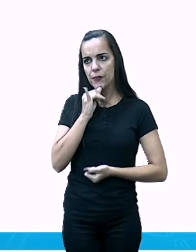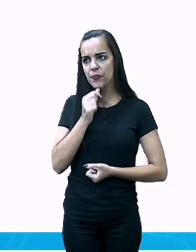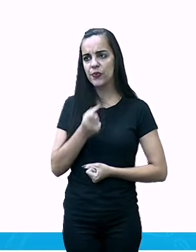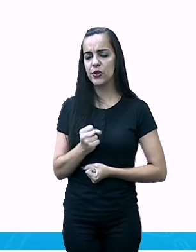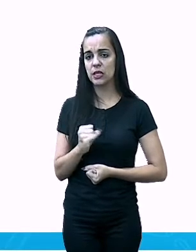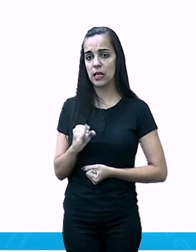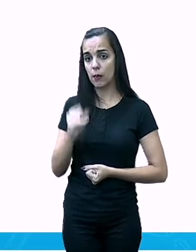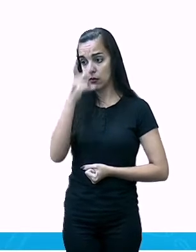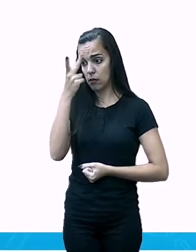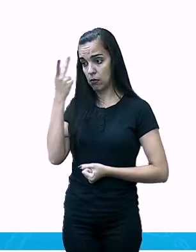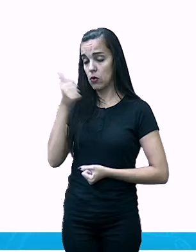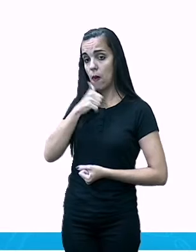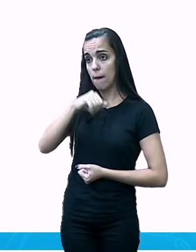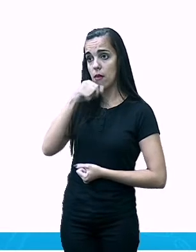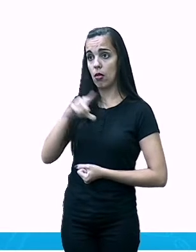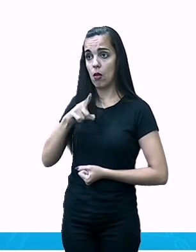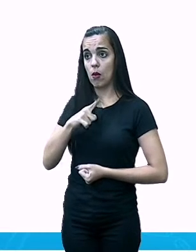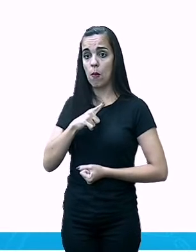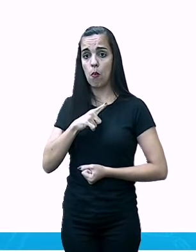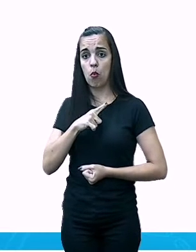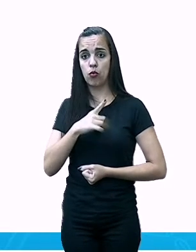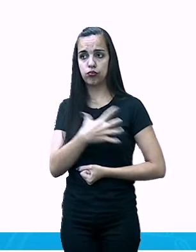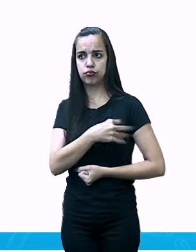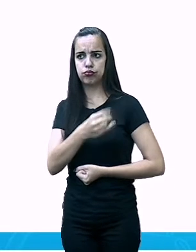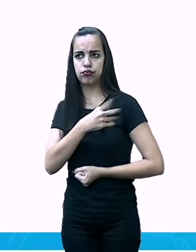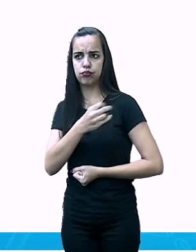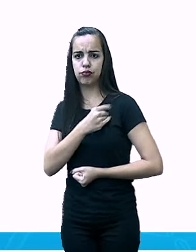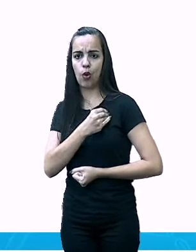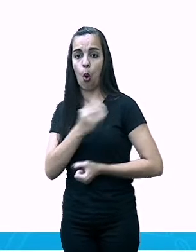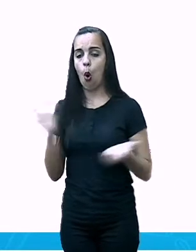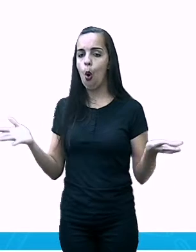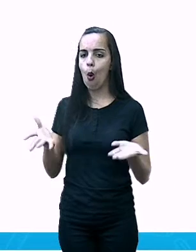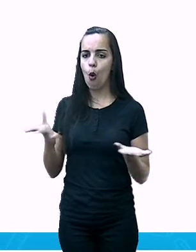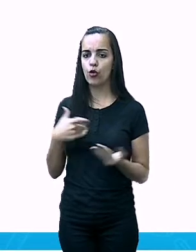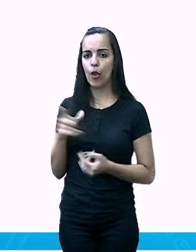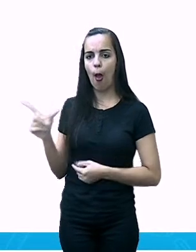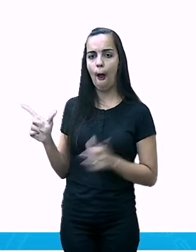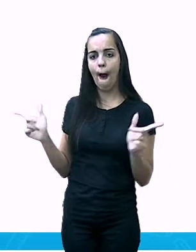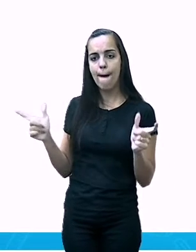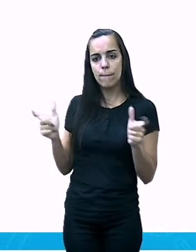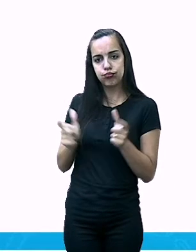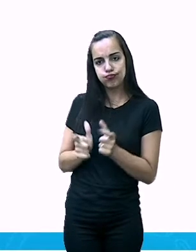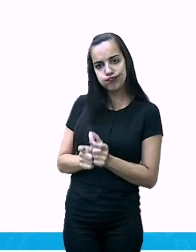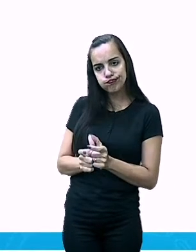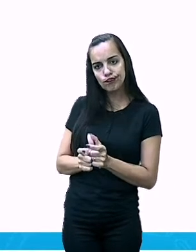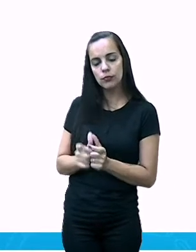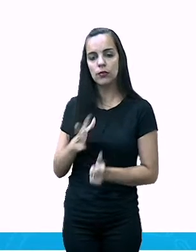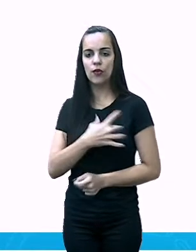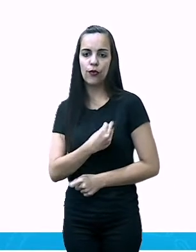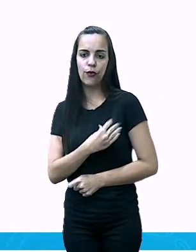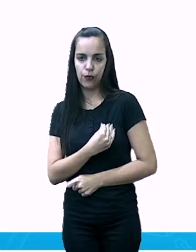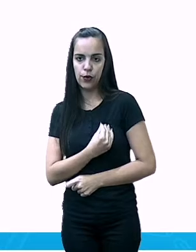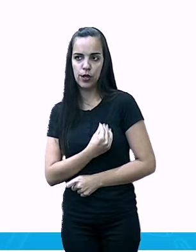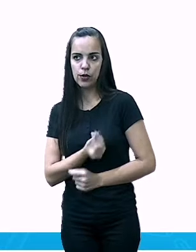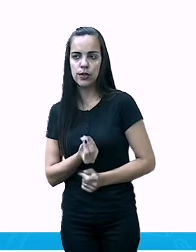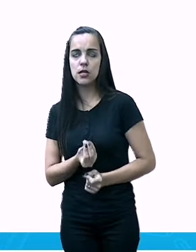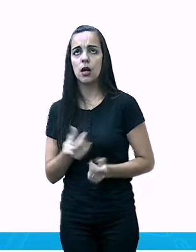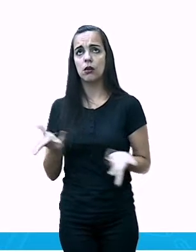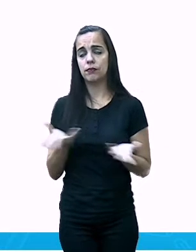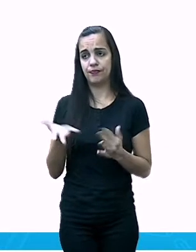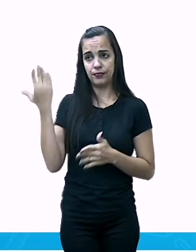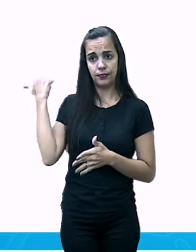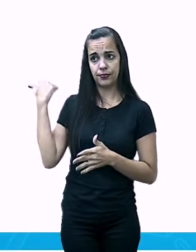filhos. Hoje, hoje, elas têm menos filhos. Mas não significa dizer que a taxa